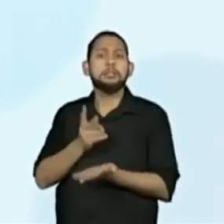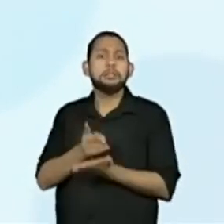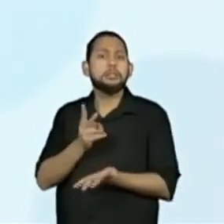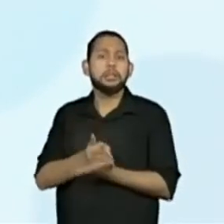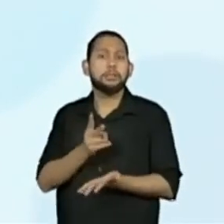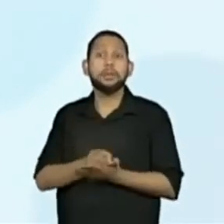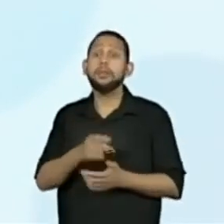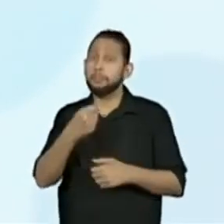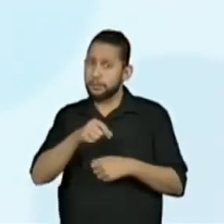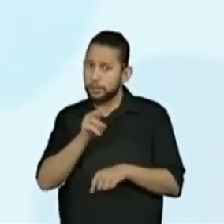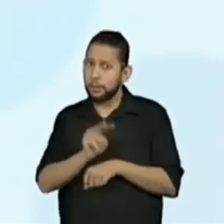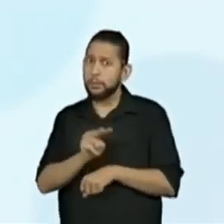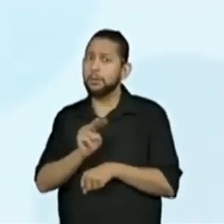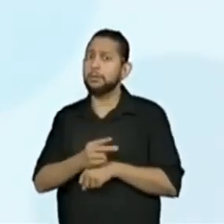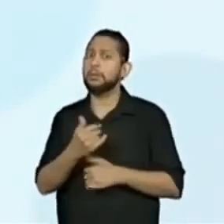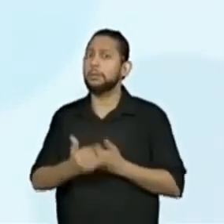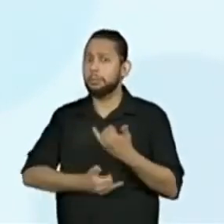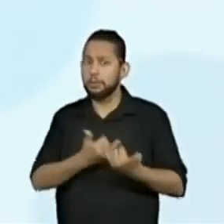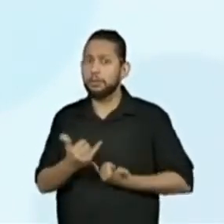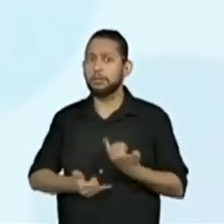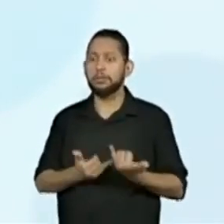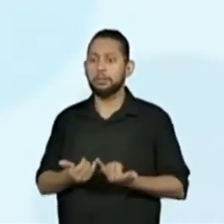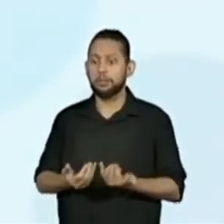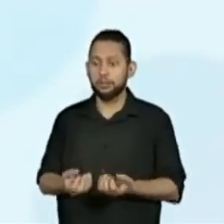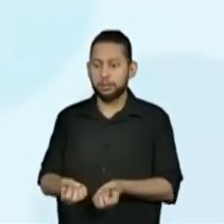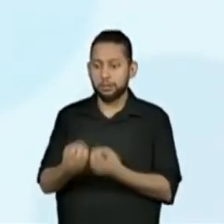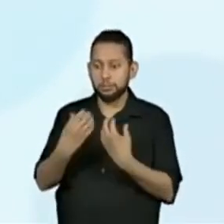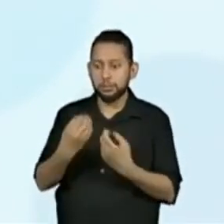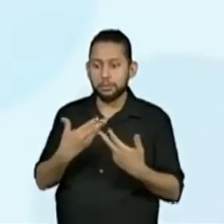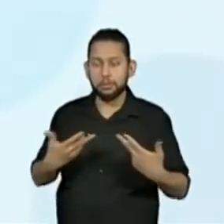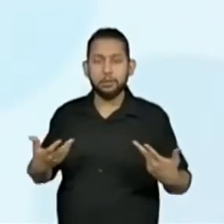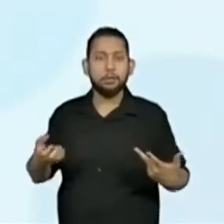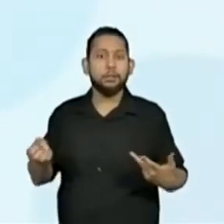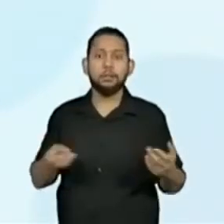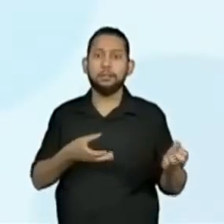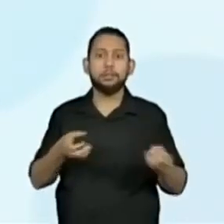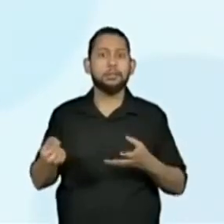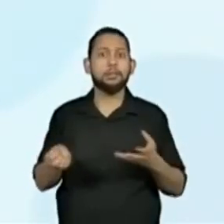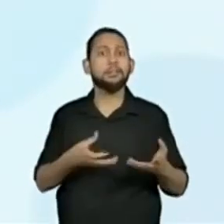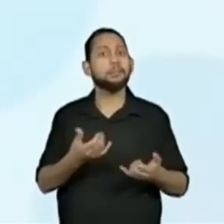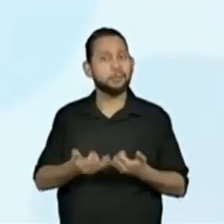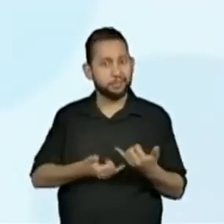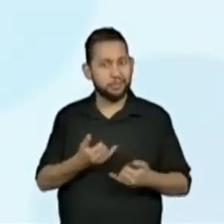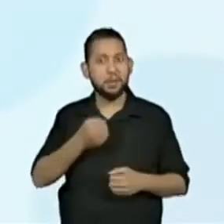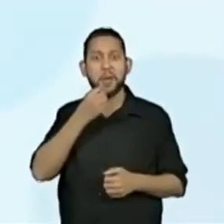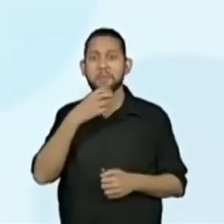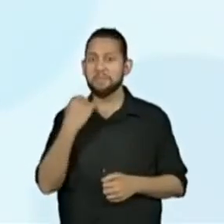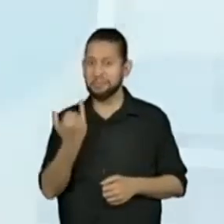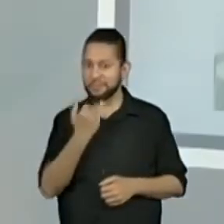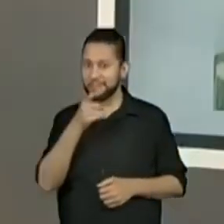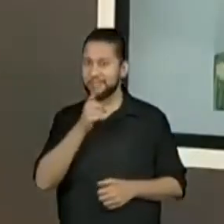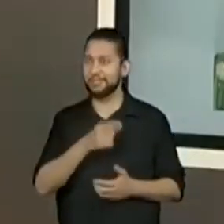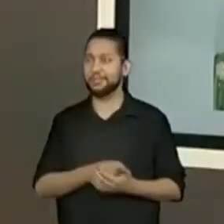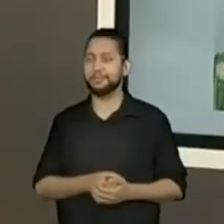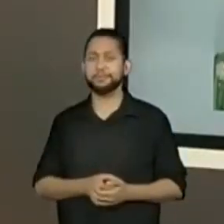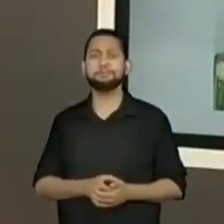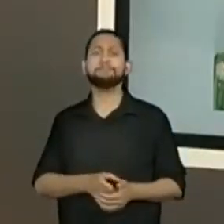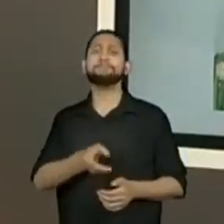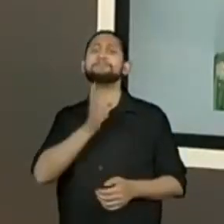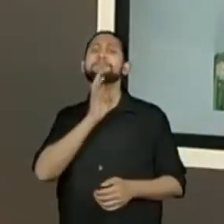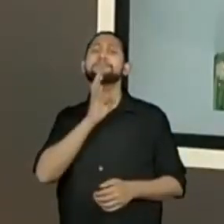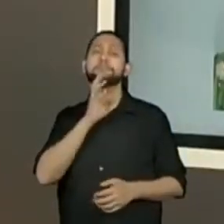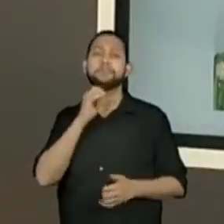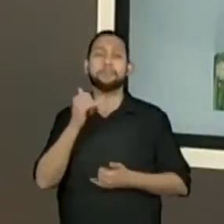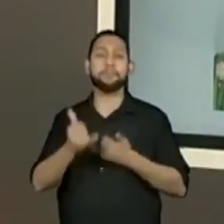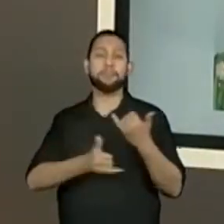precisa cuidar disso, né? Cuidar para que realmente elas não saiam de moda. E aí, turminha? Você